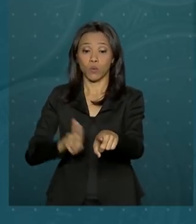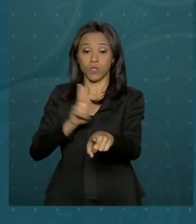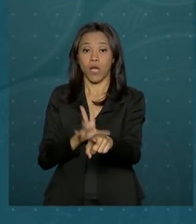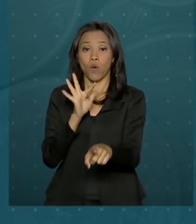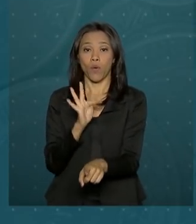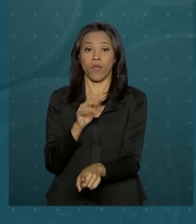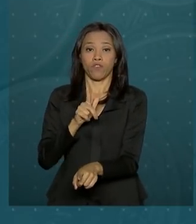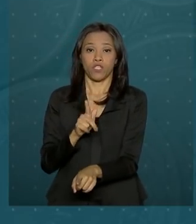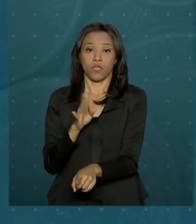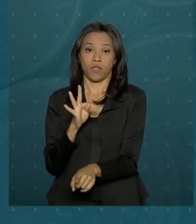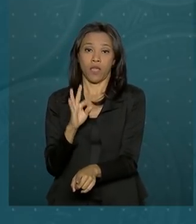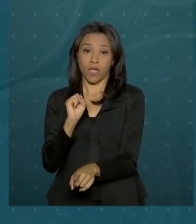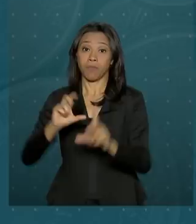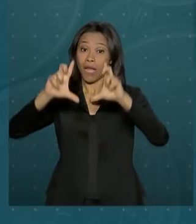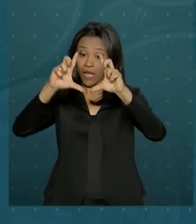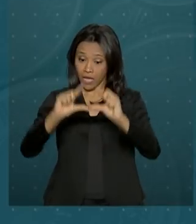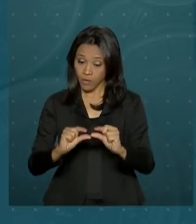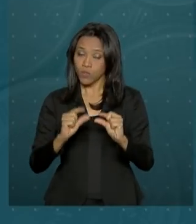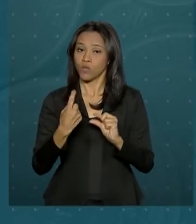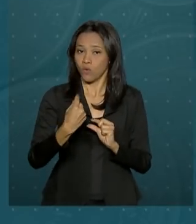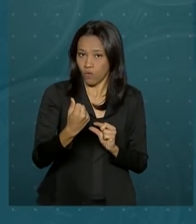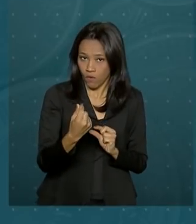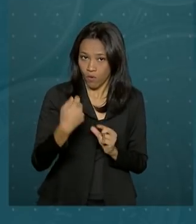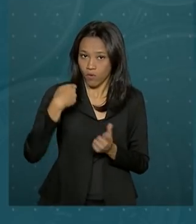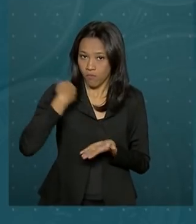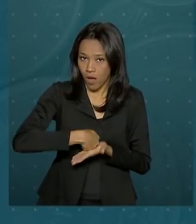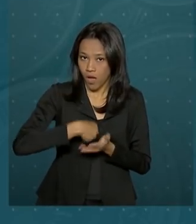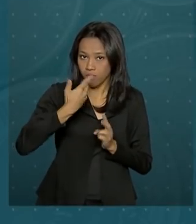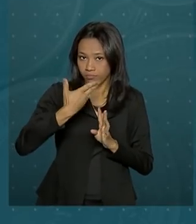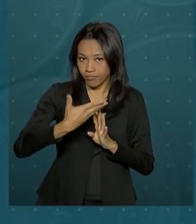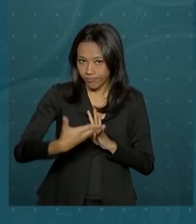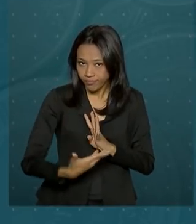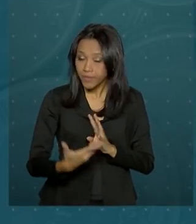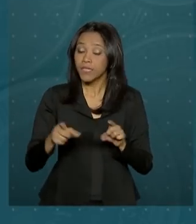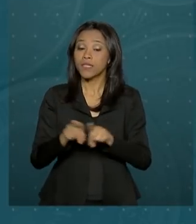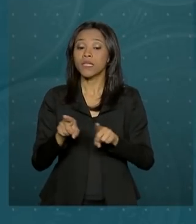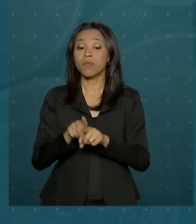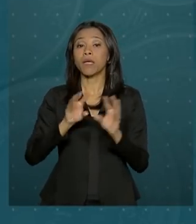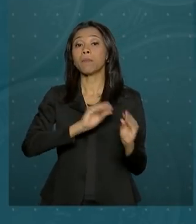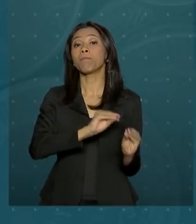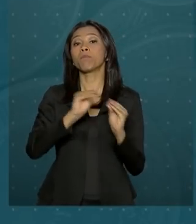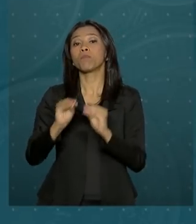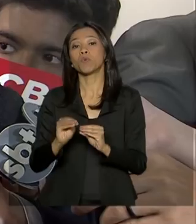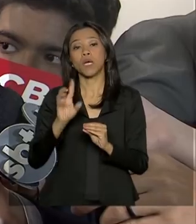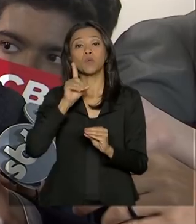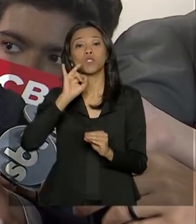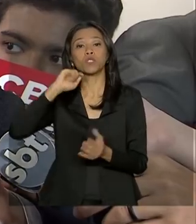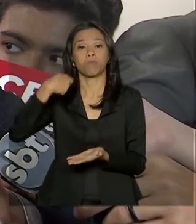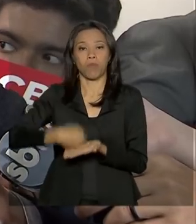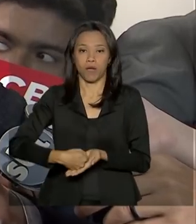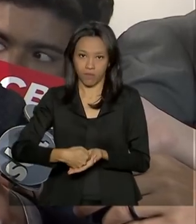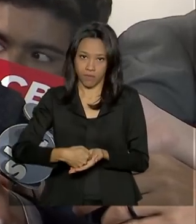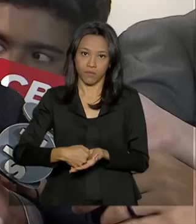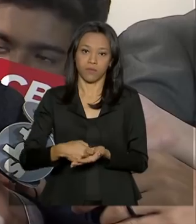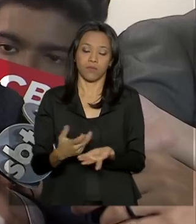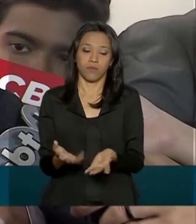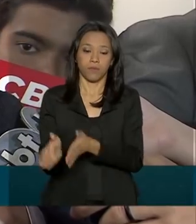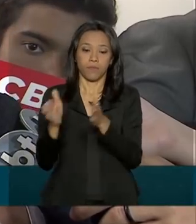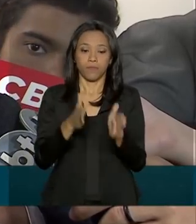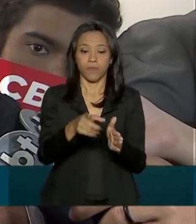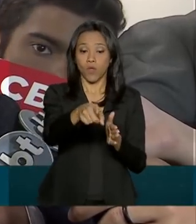reduzir o valor da prestação e pode também alterar a data de vencimento da prestação. Basicamente é